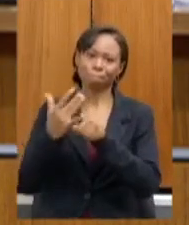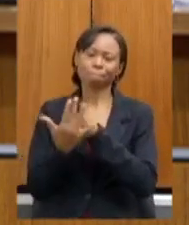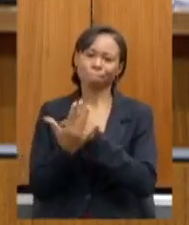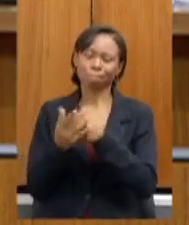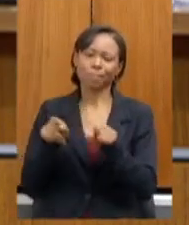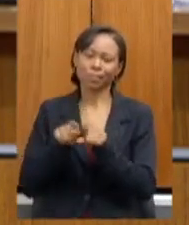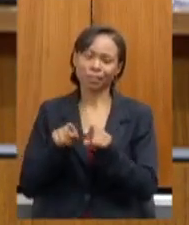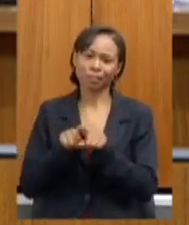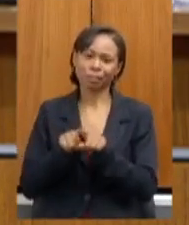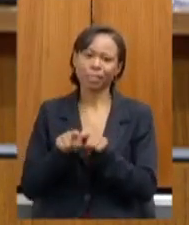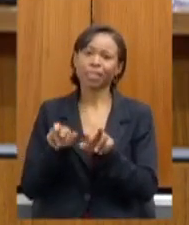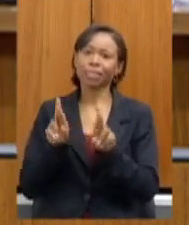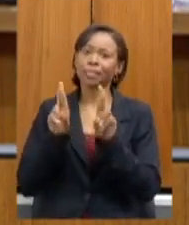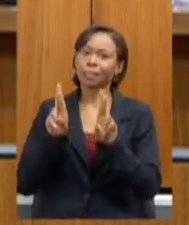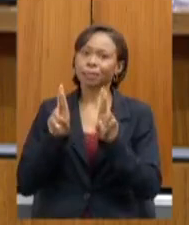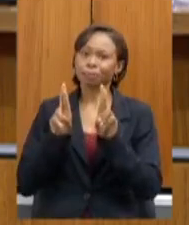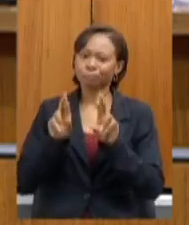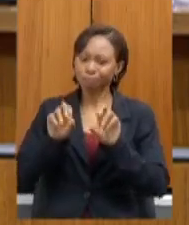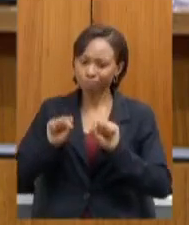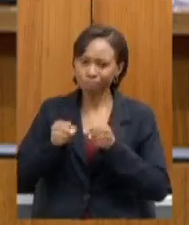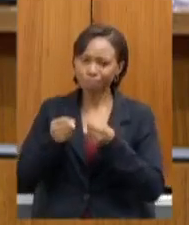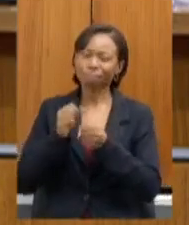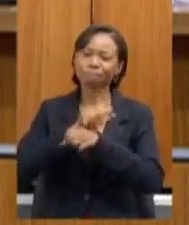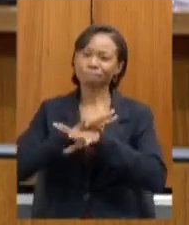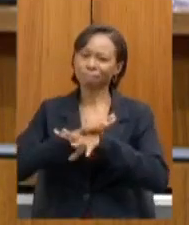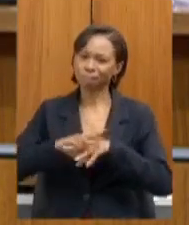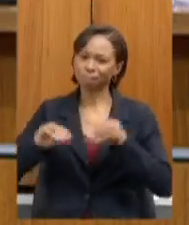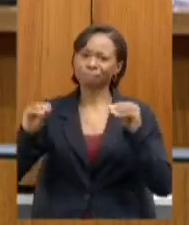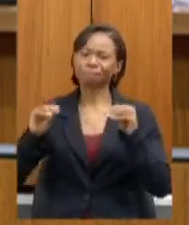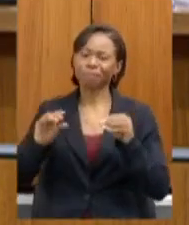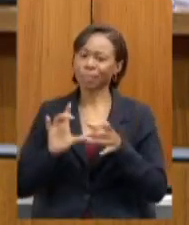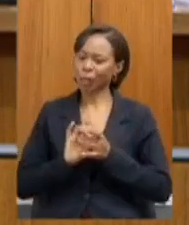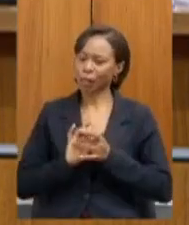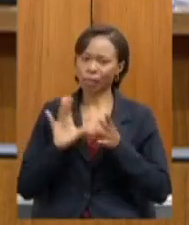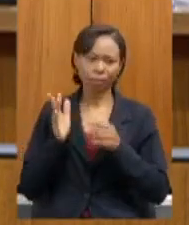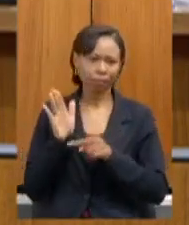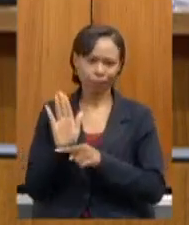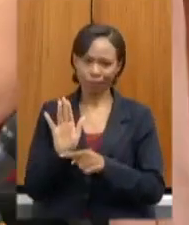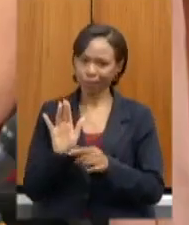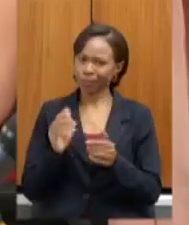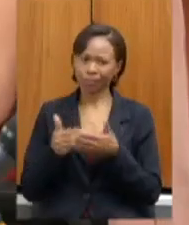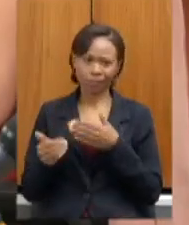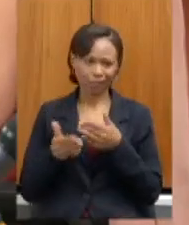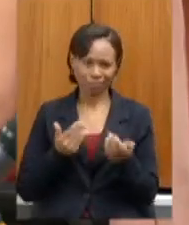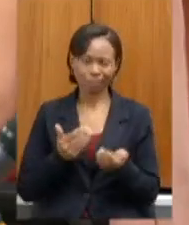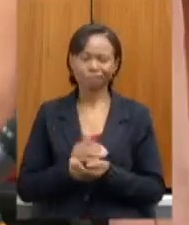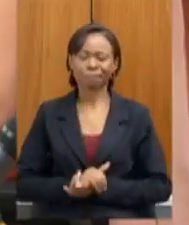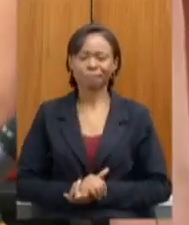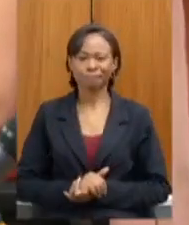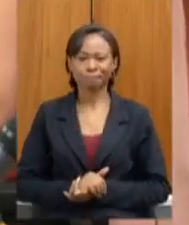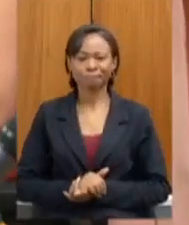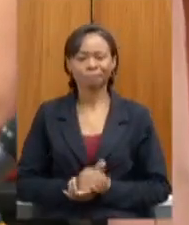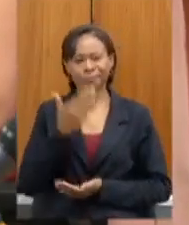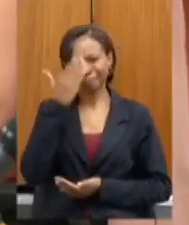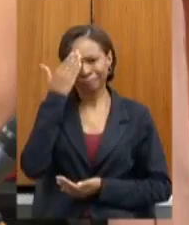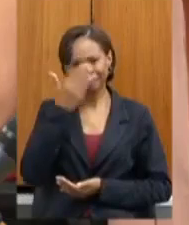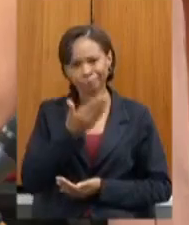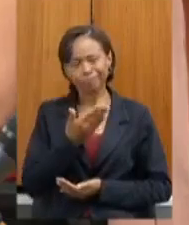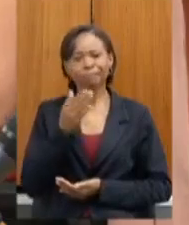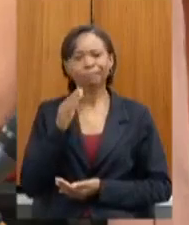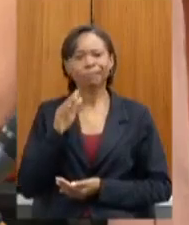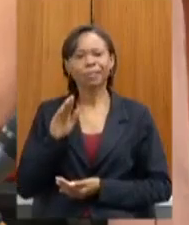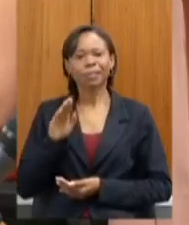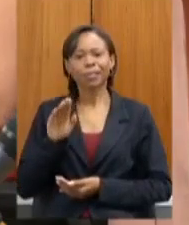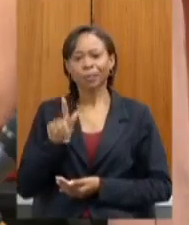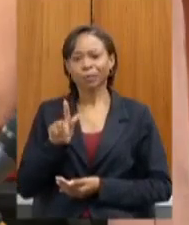espero pronta a recuperação e me coloco à disposição para o que precisar deputado um abraço obrigada deputado Gustavo Aladares